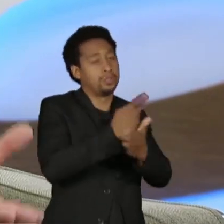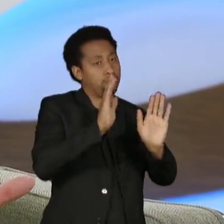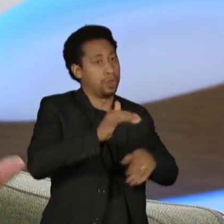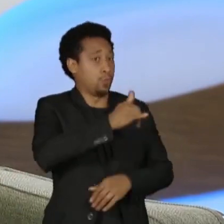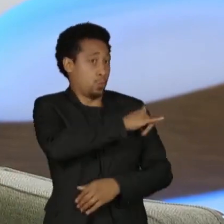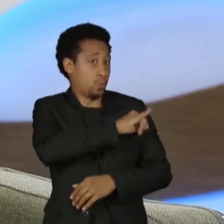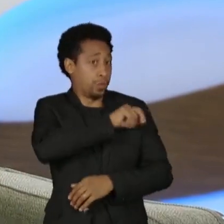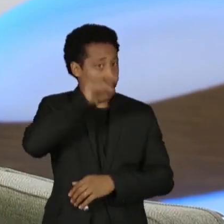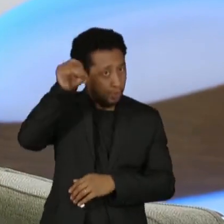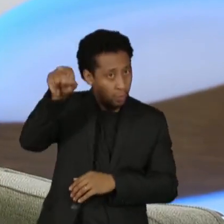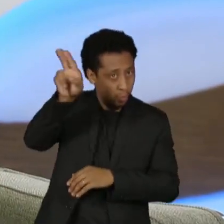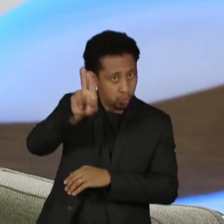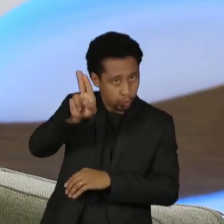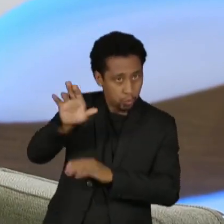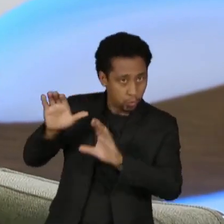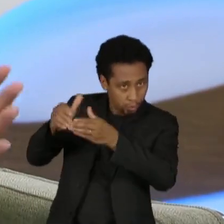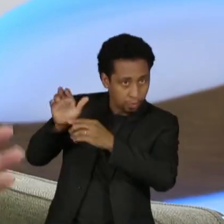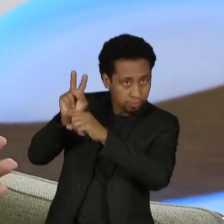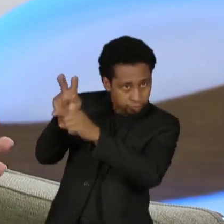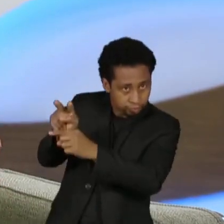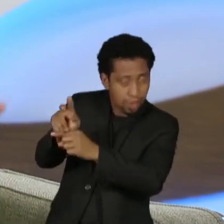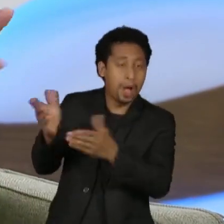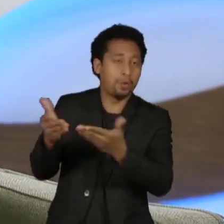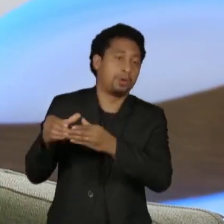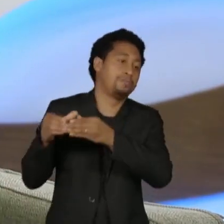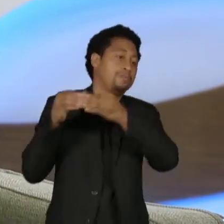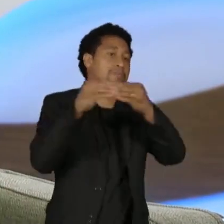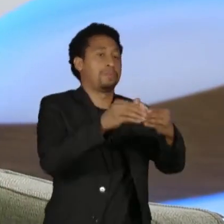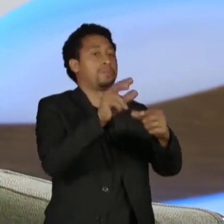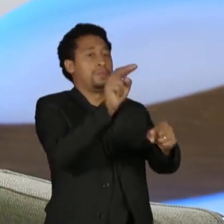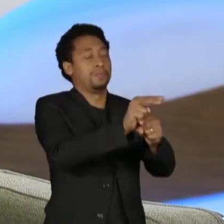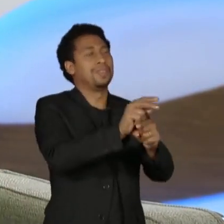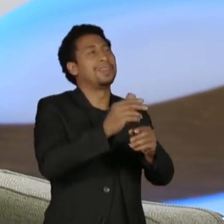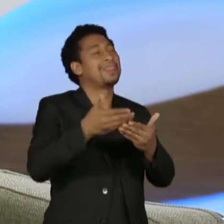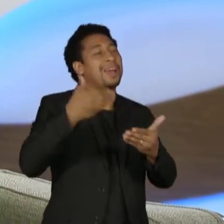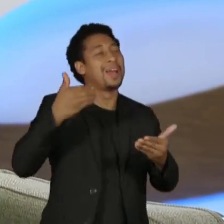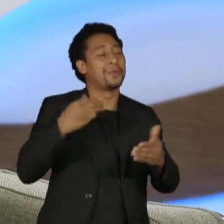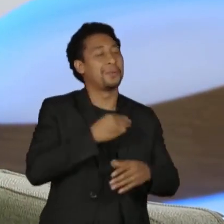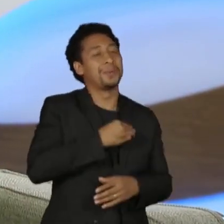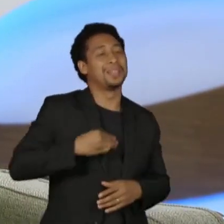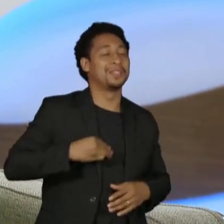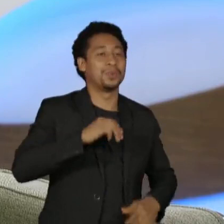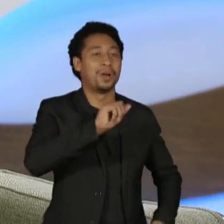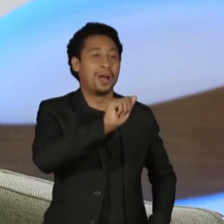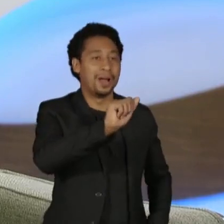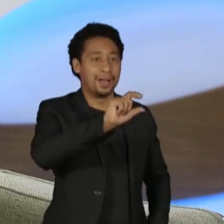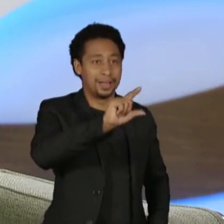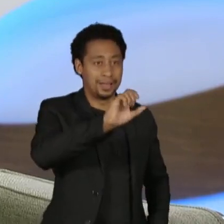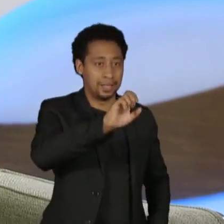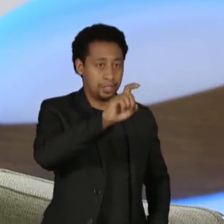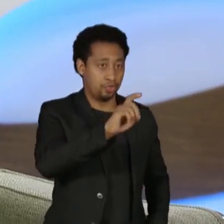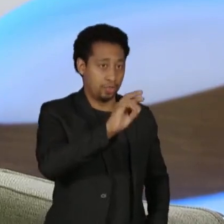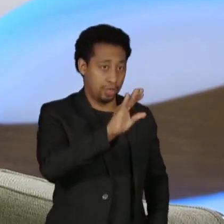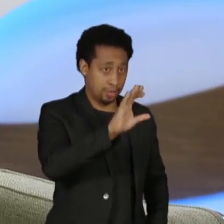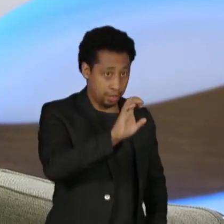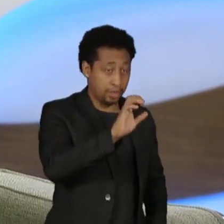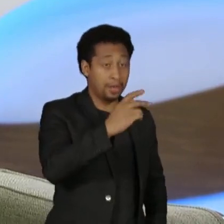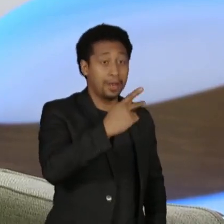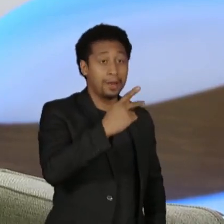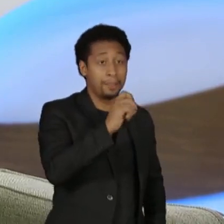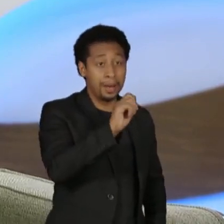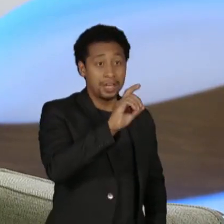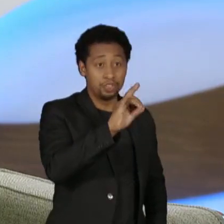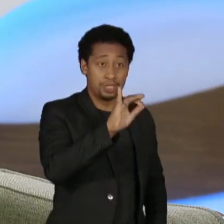fazemos? O ministro, época, era o ministro Alexandre Padilha. Então, criou-se essa Força Nacional do SUS, que já foi mobilizada muitas